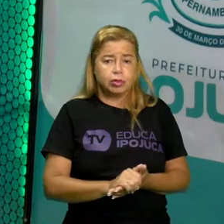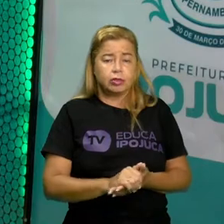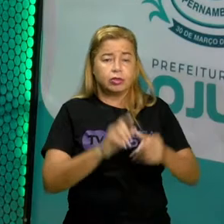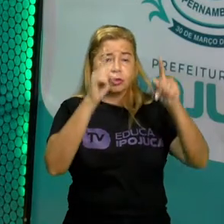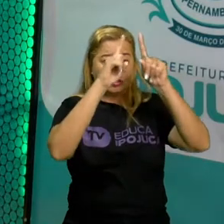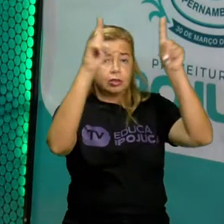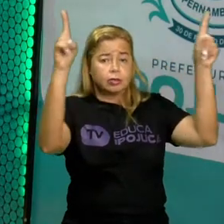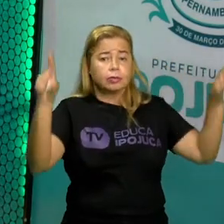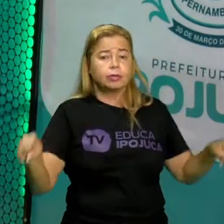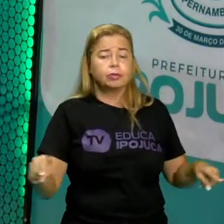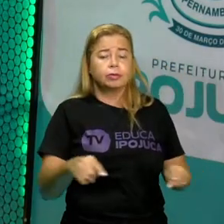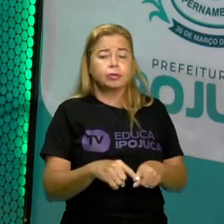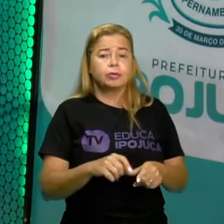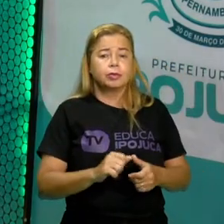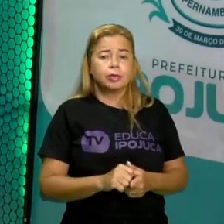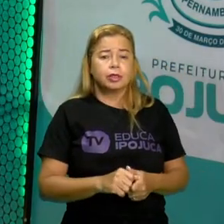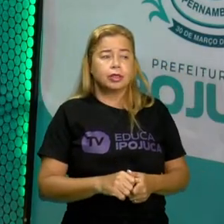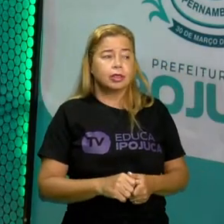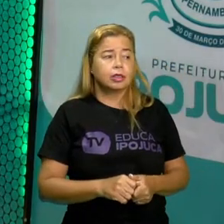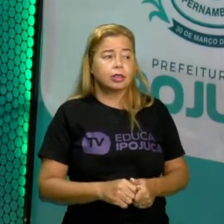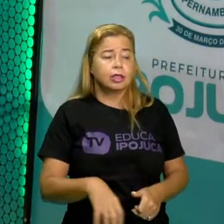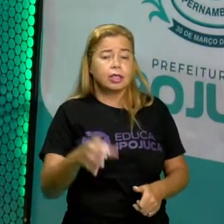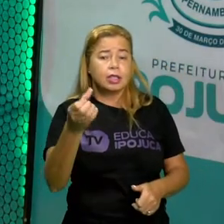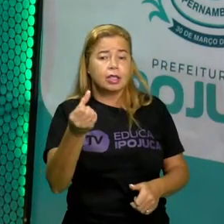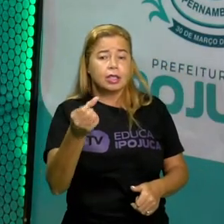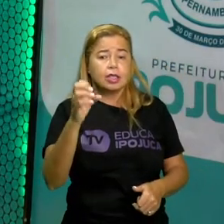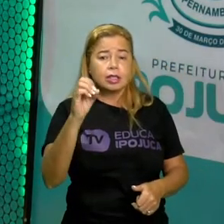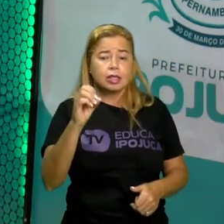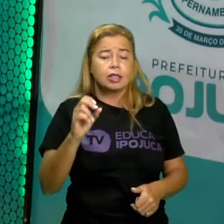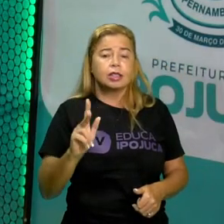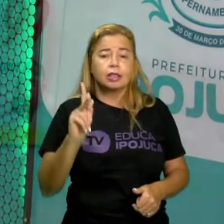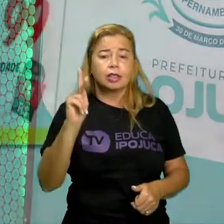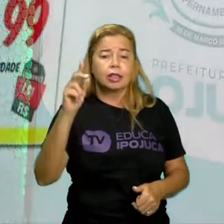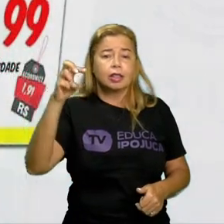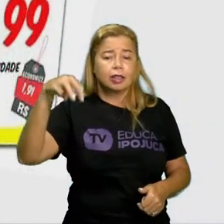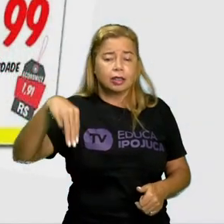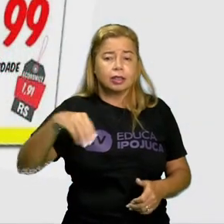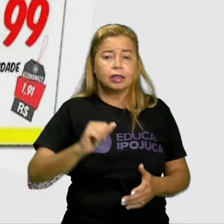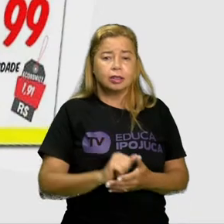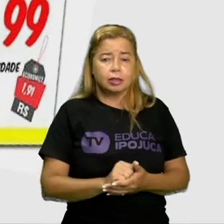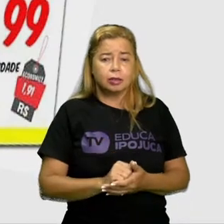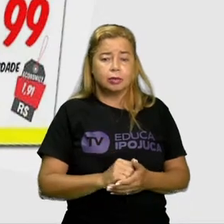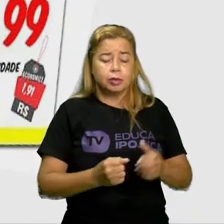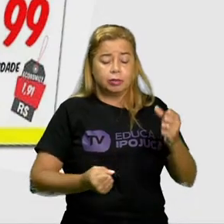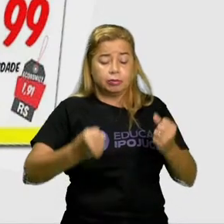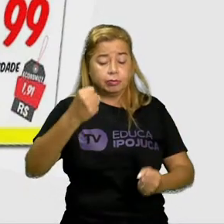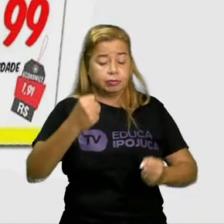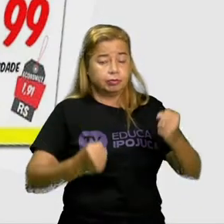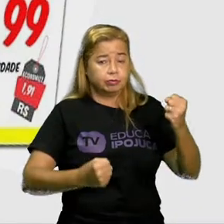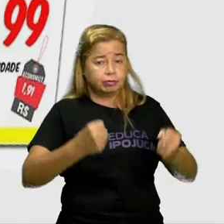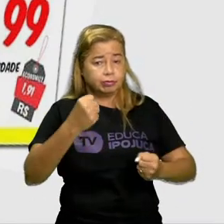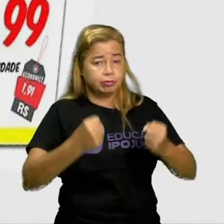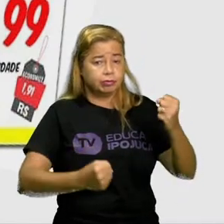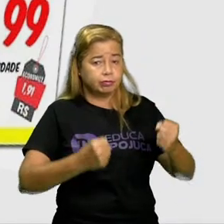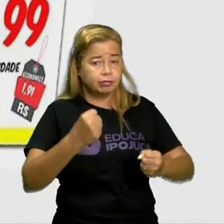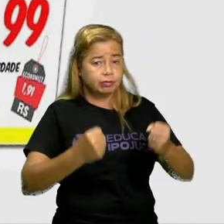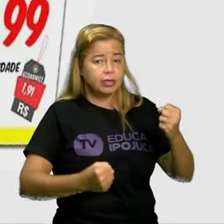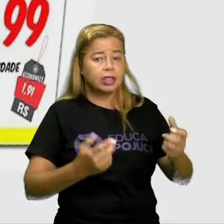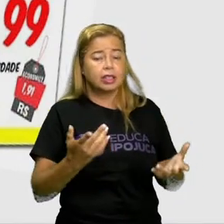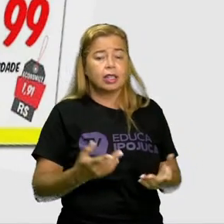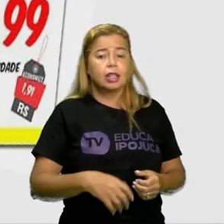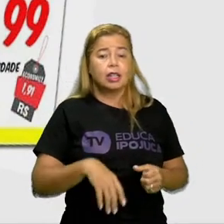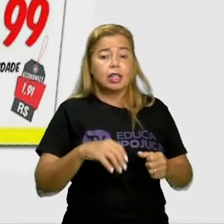essa placa 60 km por hora essa placa de trânsito que indica que o automóvel não pode